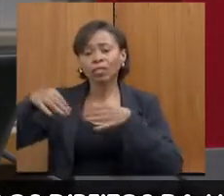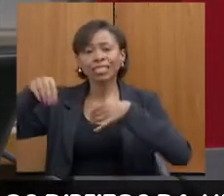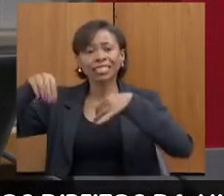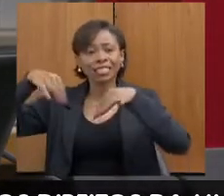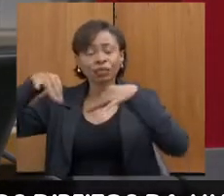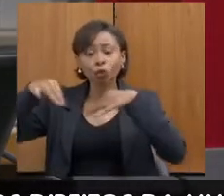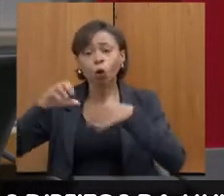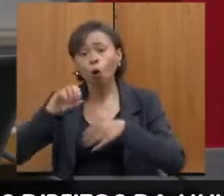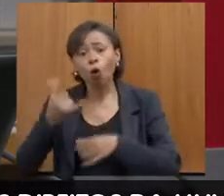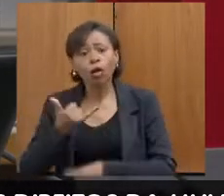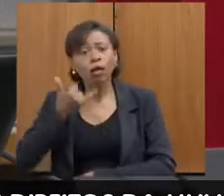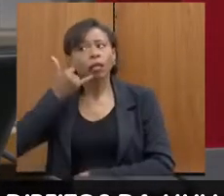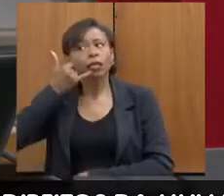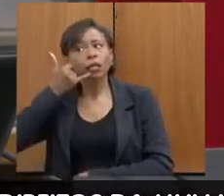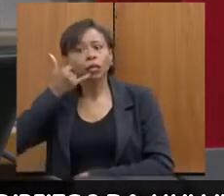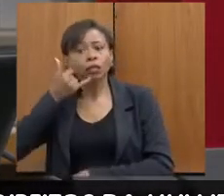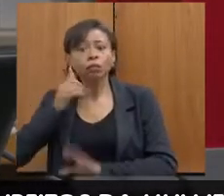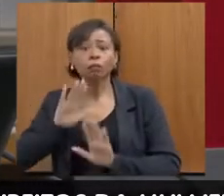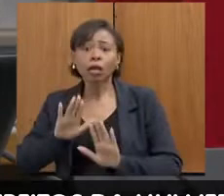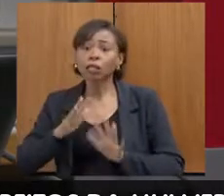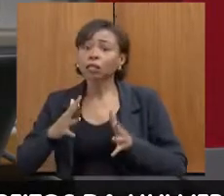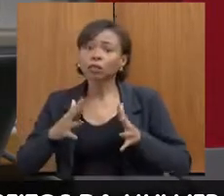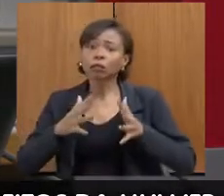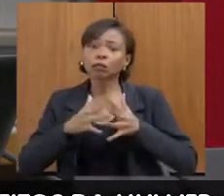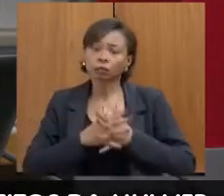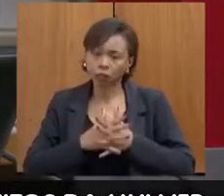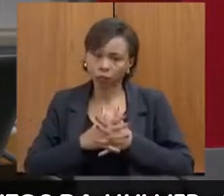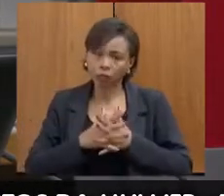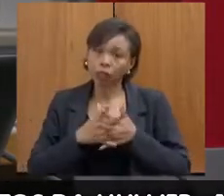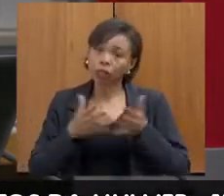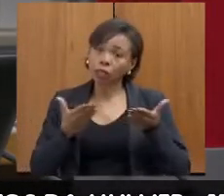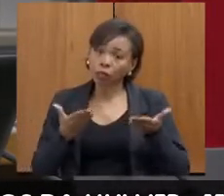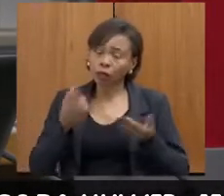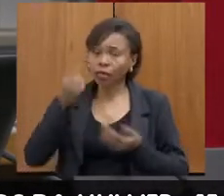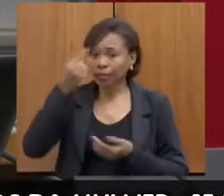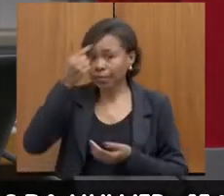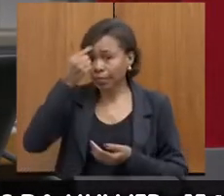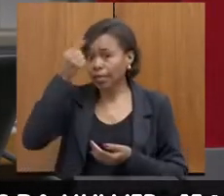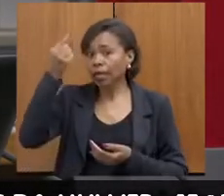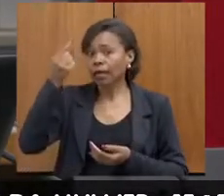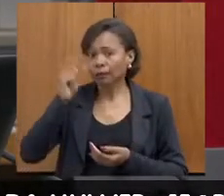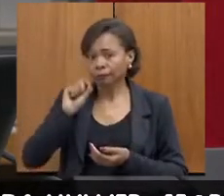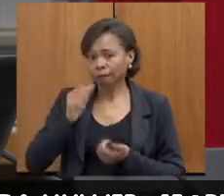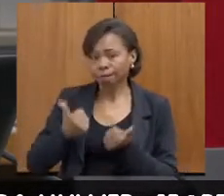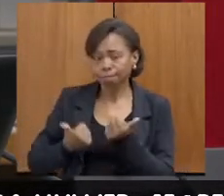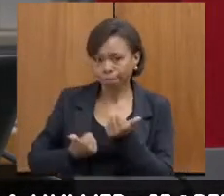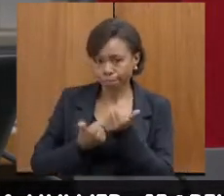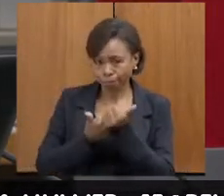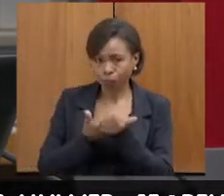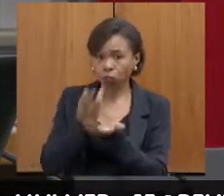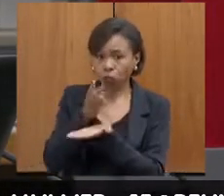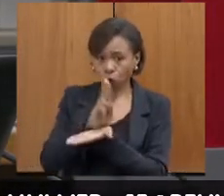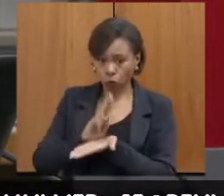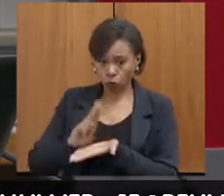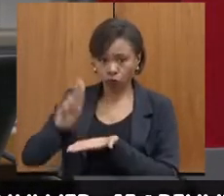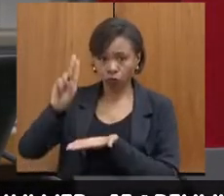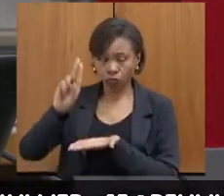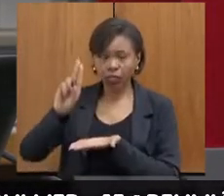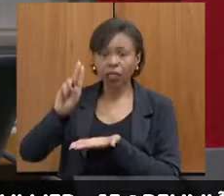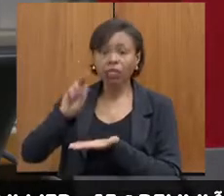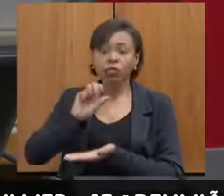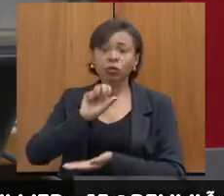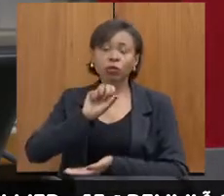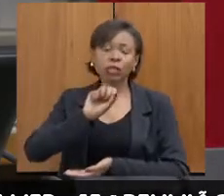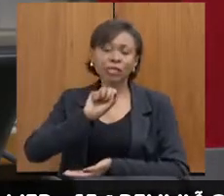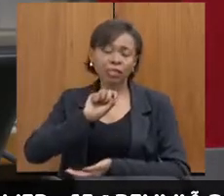Mas o indivíduo ainda se perde. Então, essa ideia lá, gente está buscando apoio hoje da Universidade, do curso de sistemas de informação para